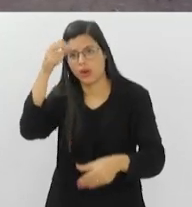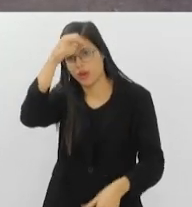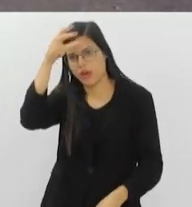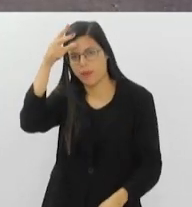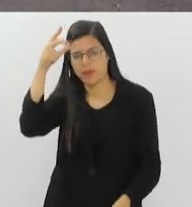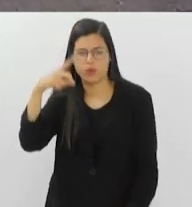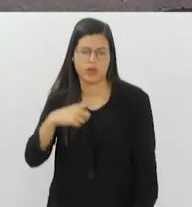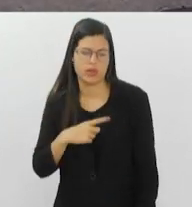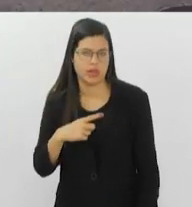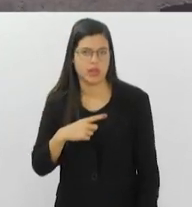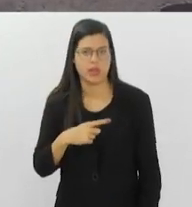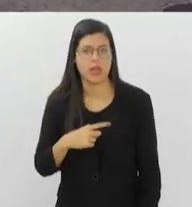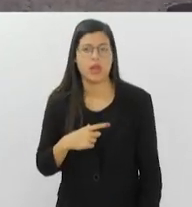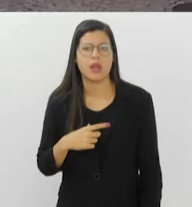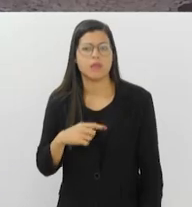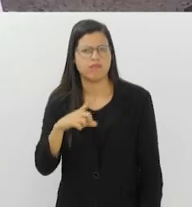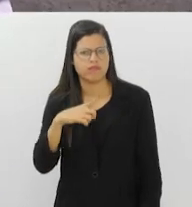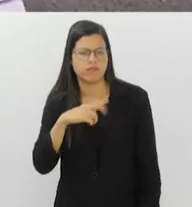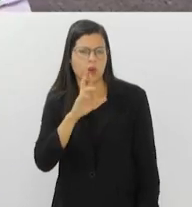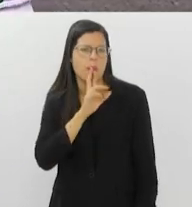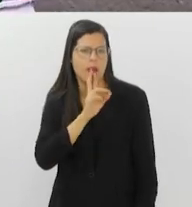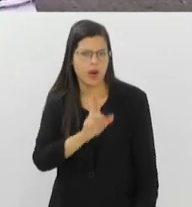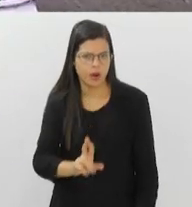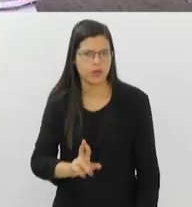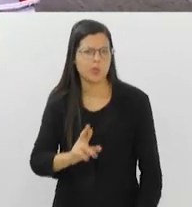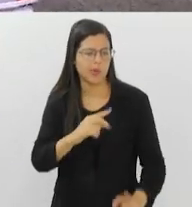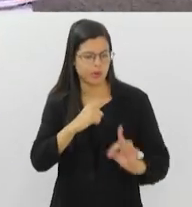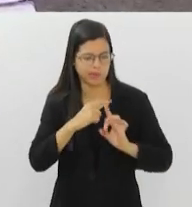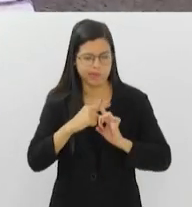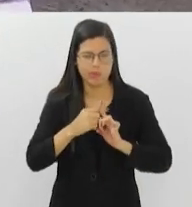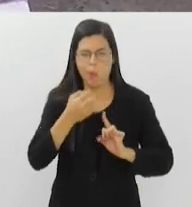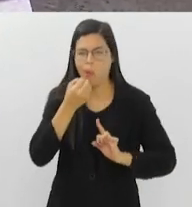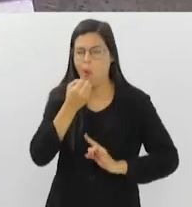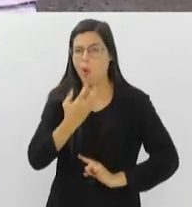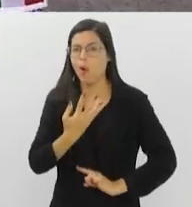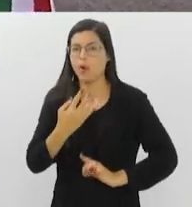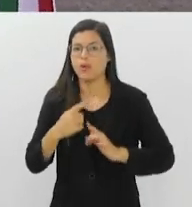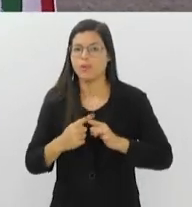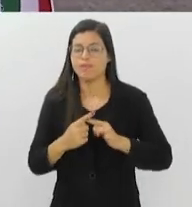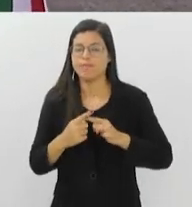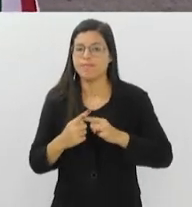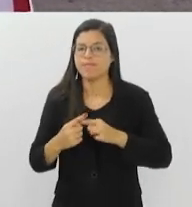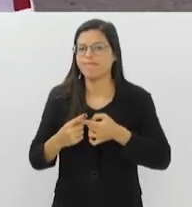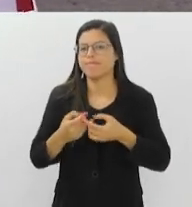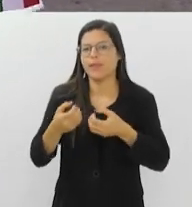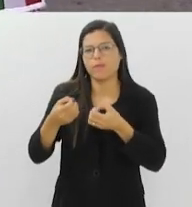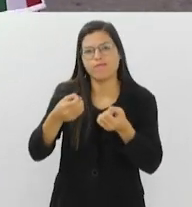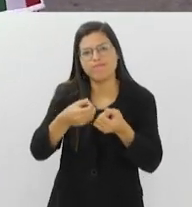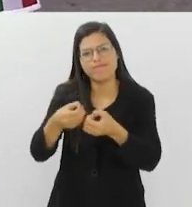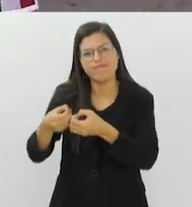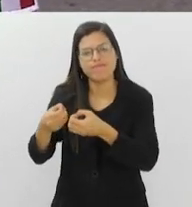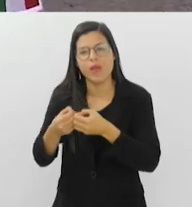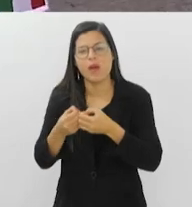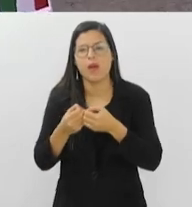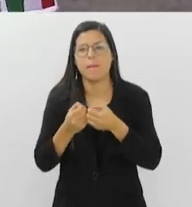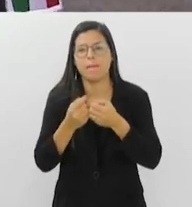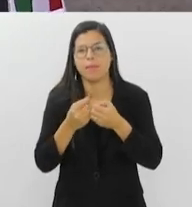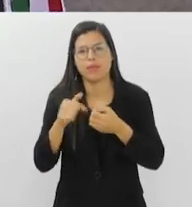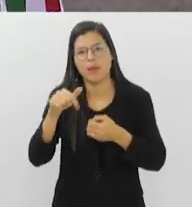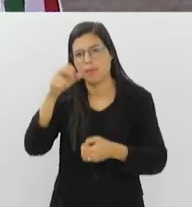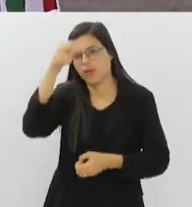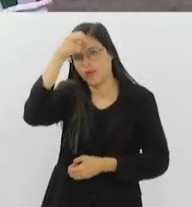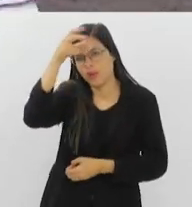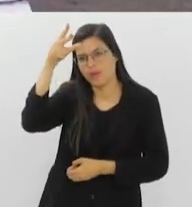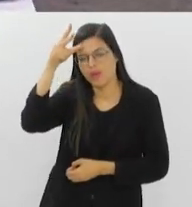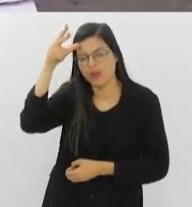apresenta. E temos tido resultado porque isso viabiliza uma aproximação muito grande daquela prefeitura,